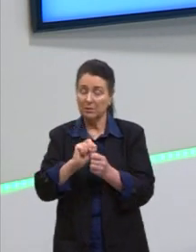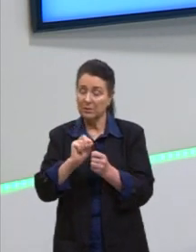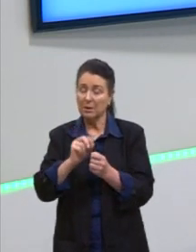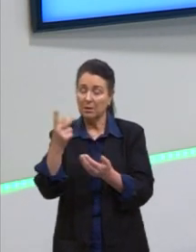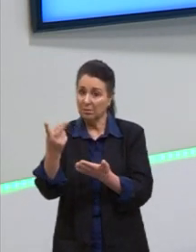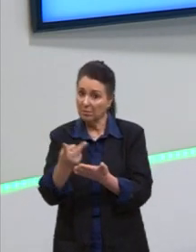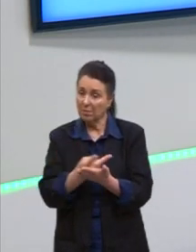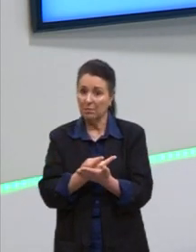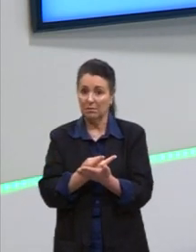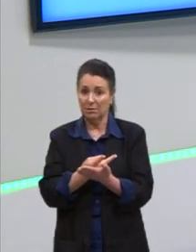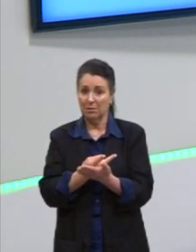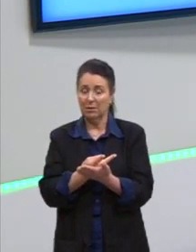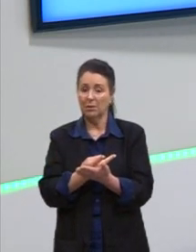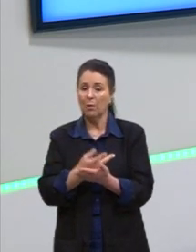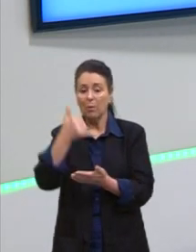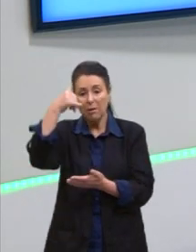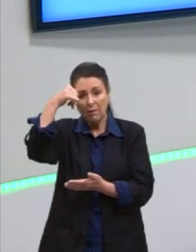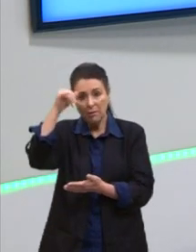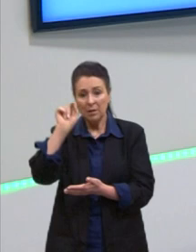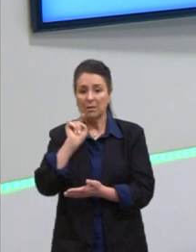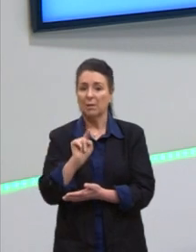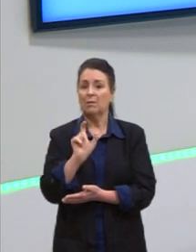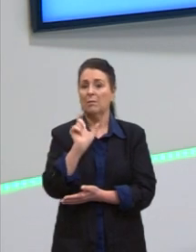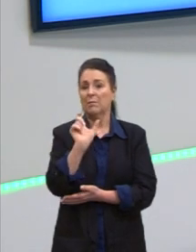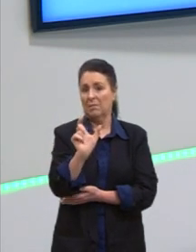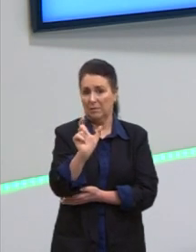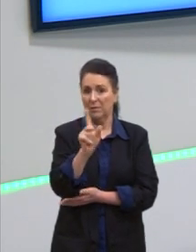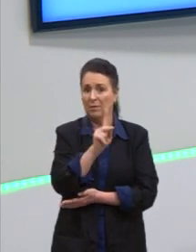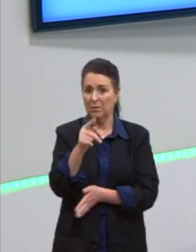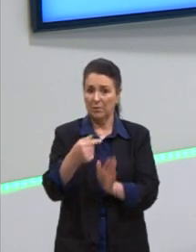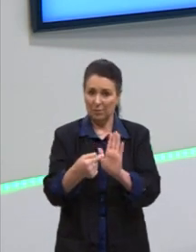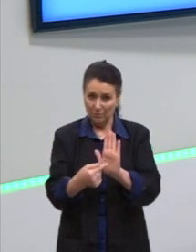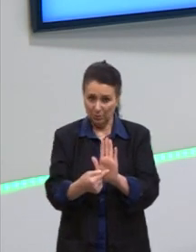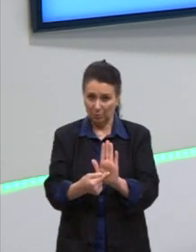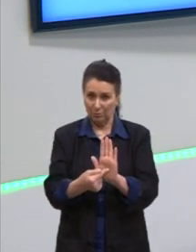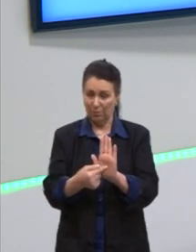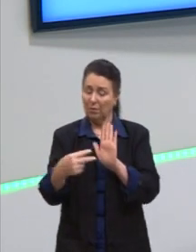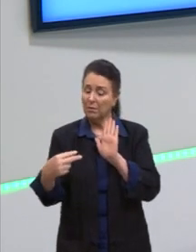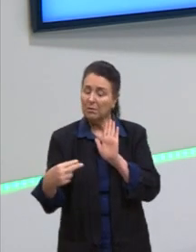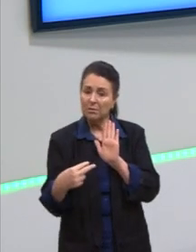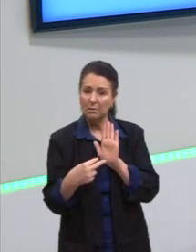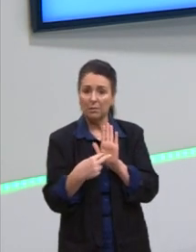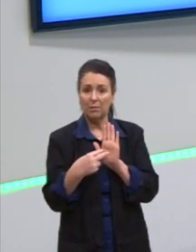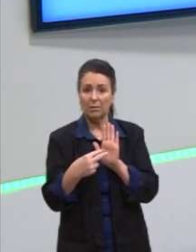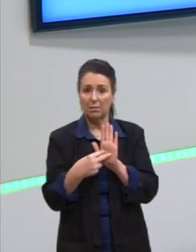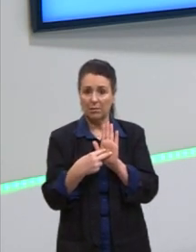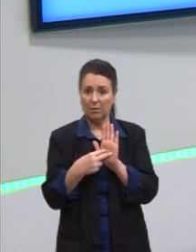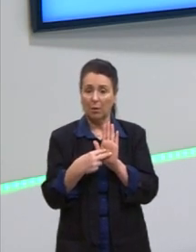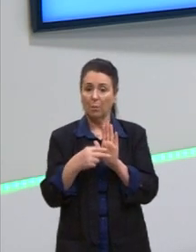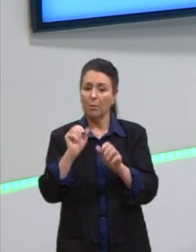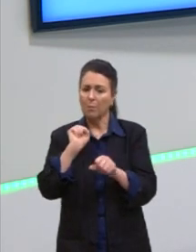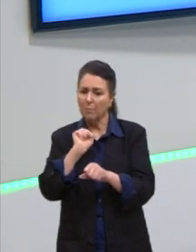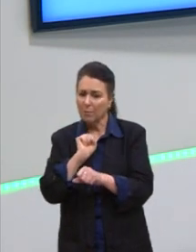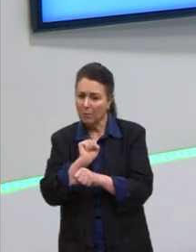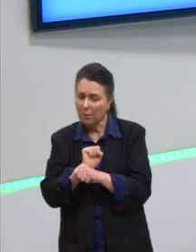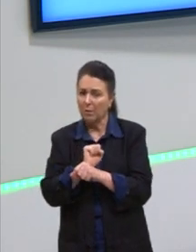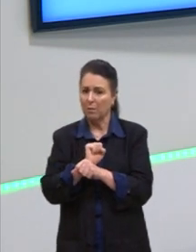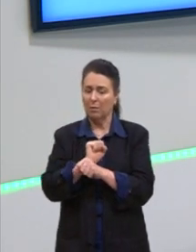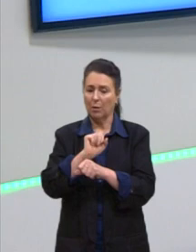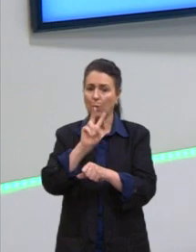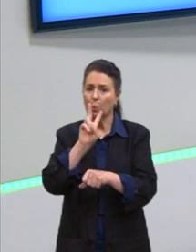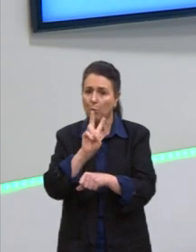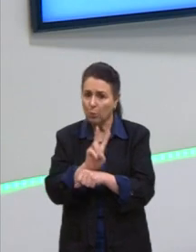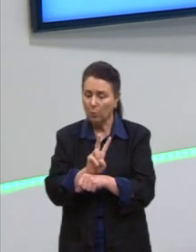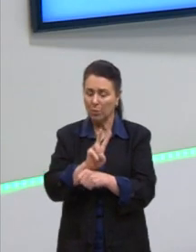olhou essas palavrinhas ali? Abre o olho, presta atenção, puxa o freio e relê,